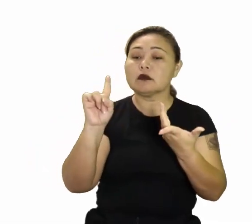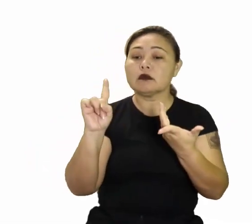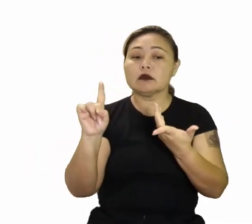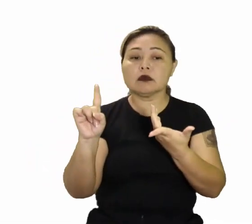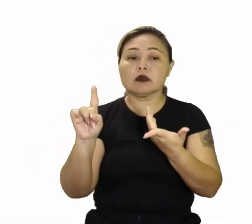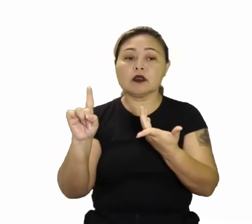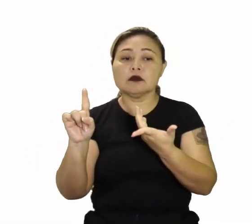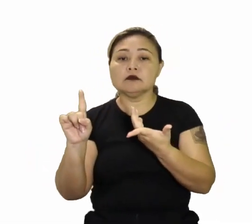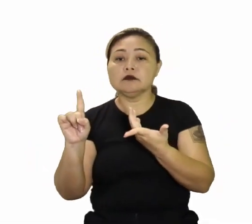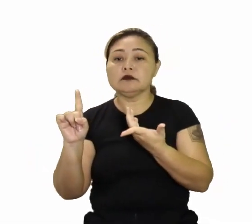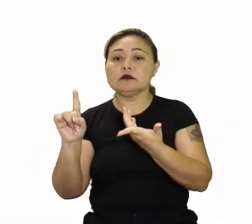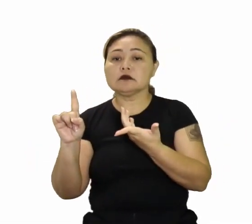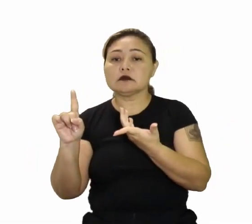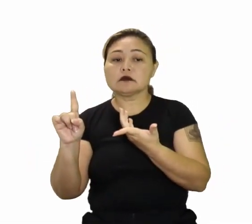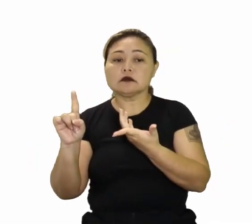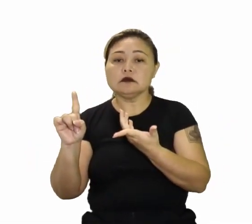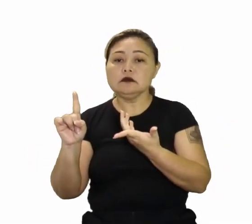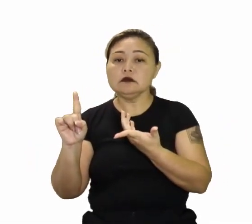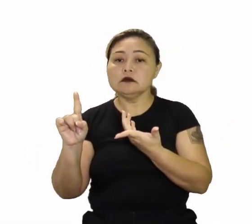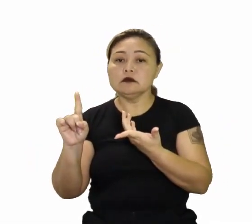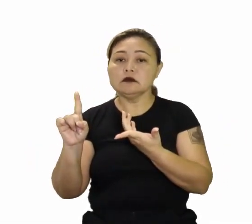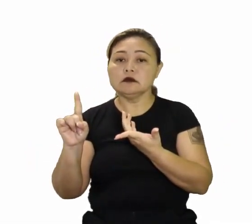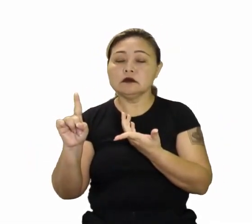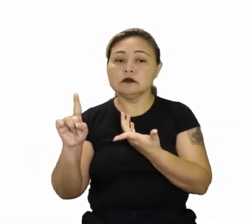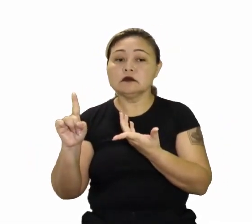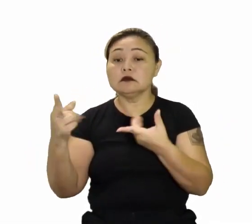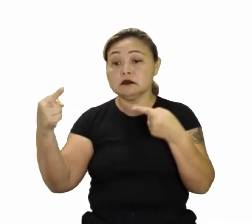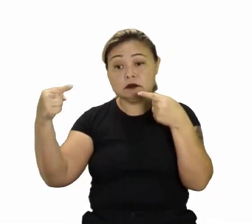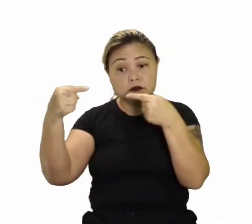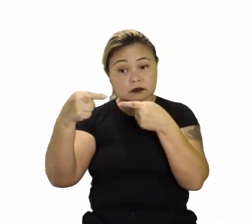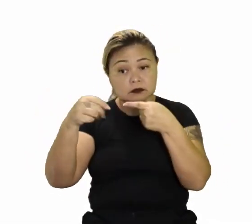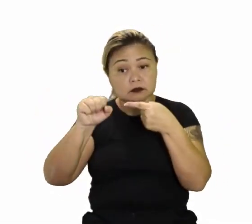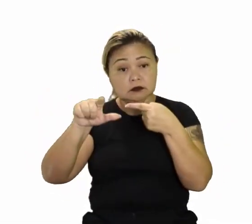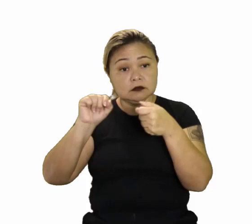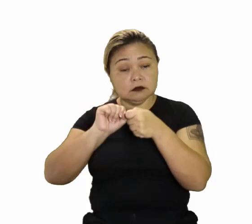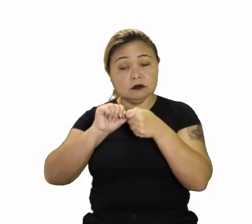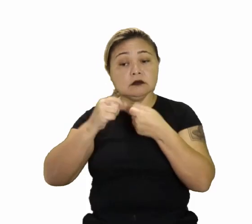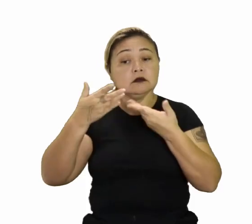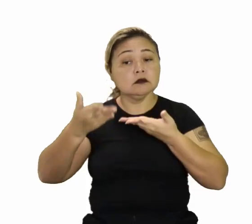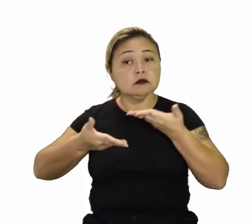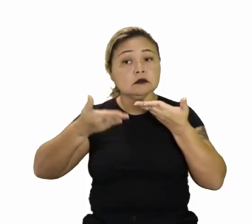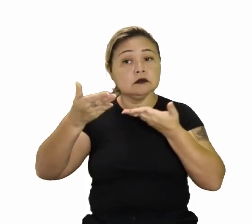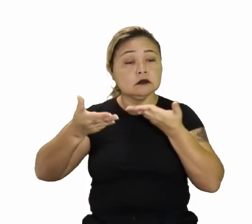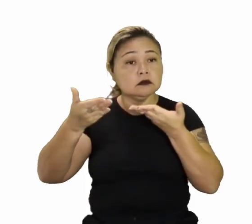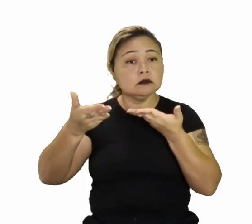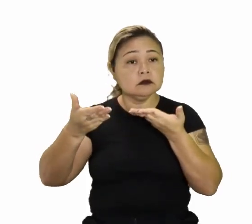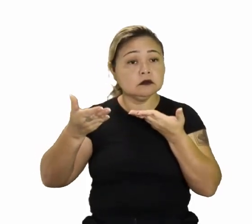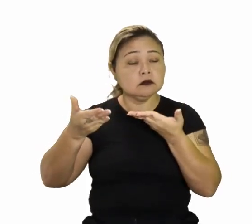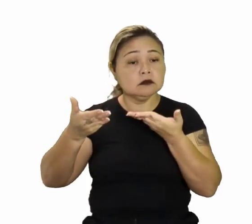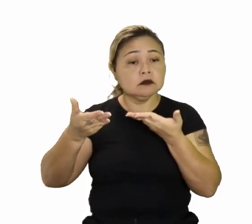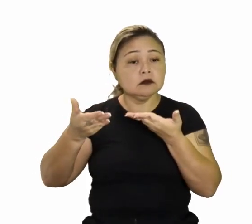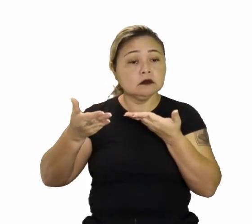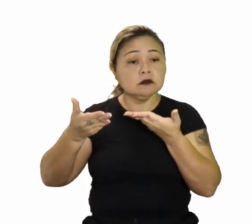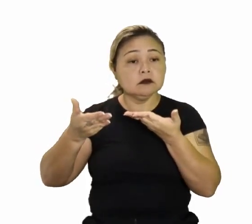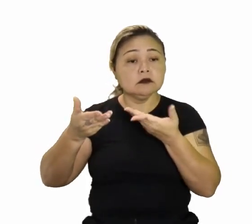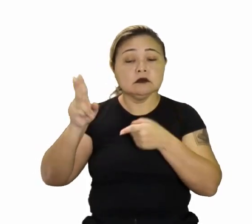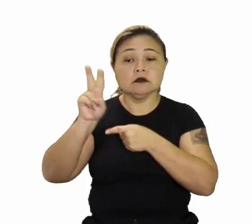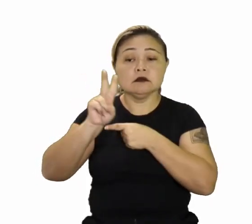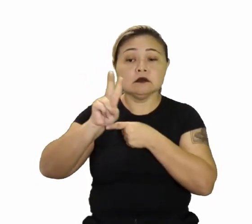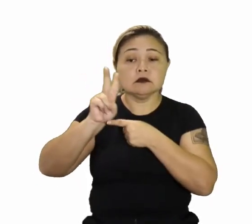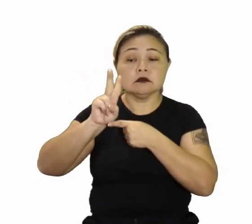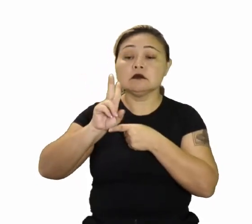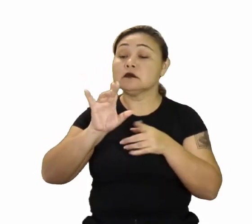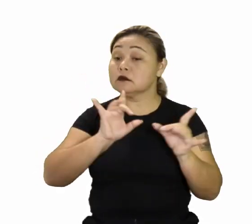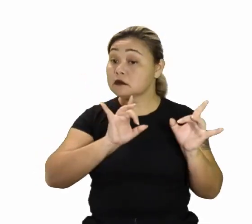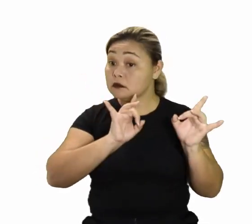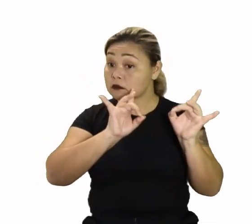edafoclimáticas com o solo e favorecimento da sua manutenção de